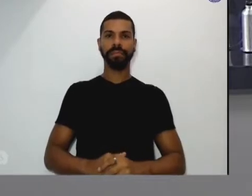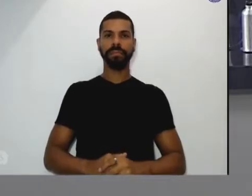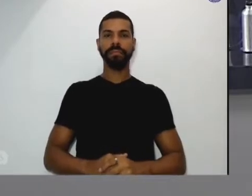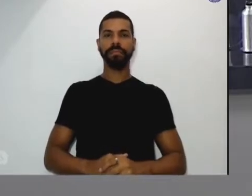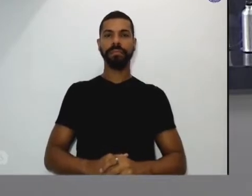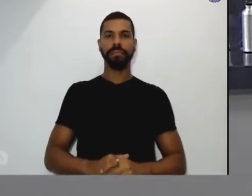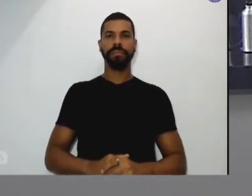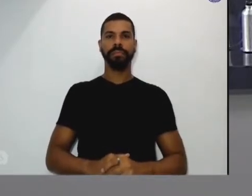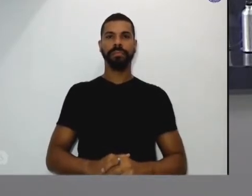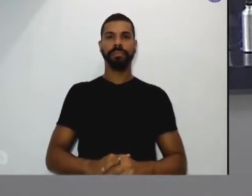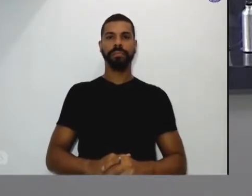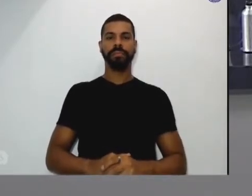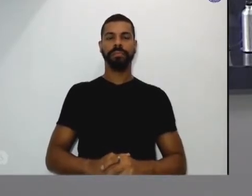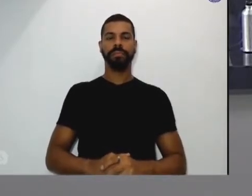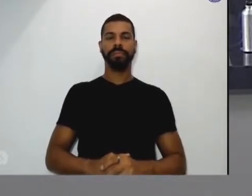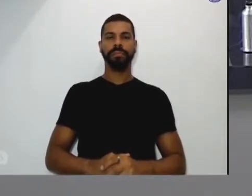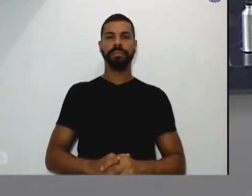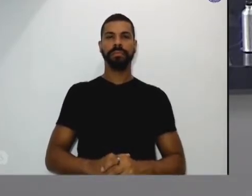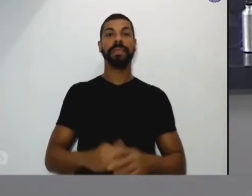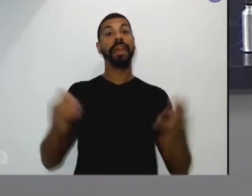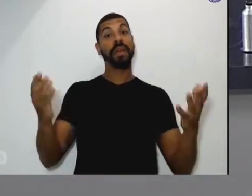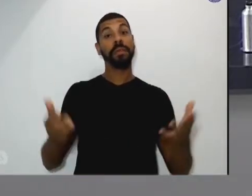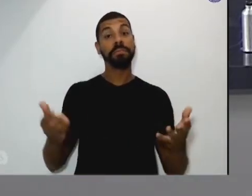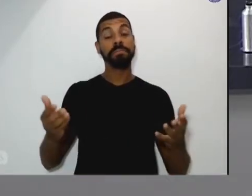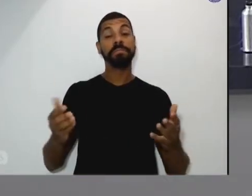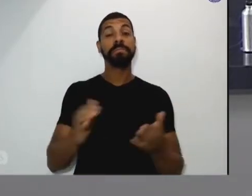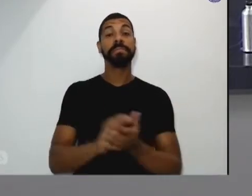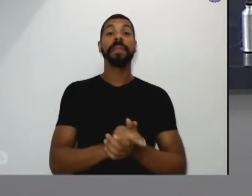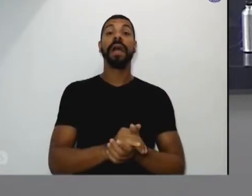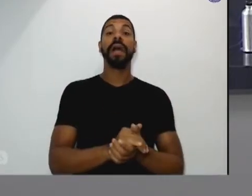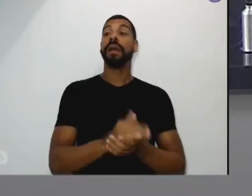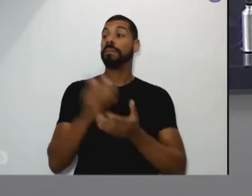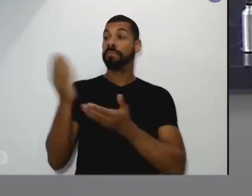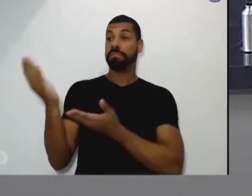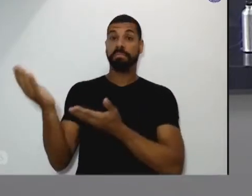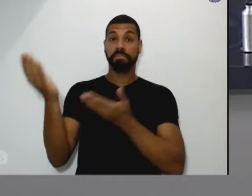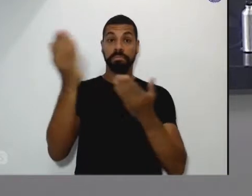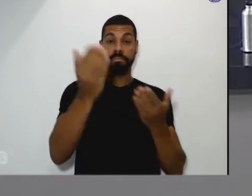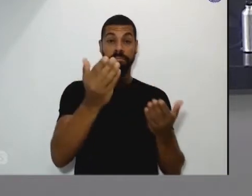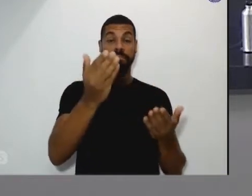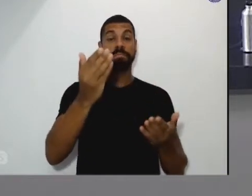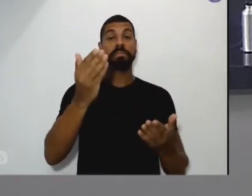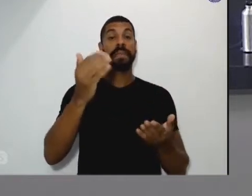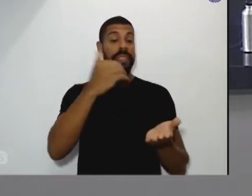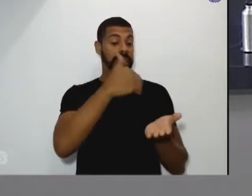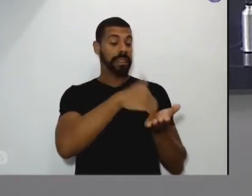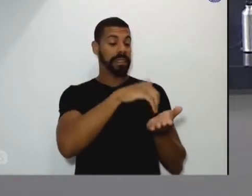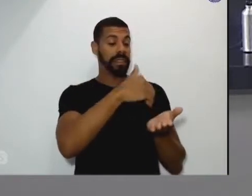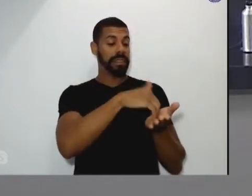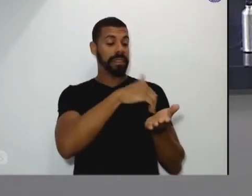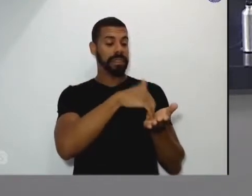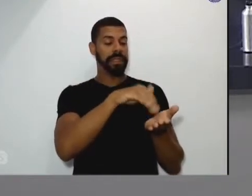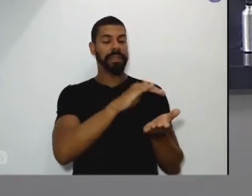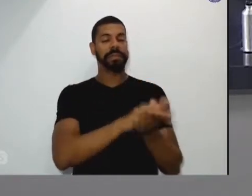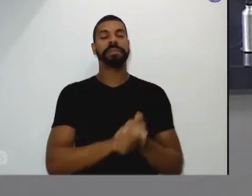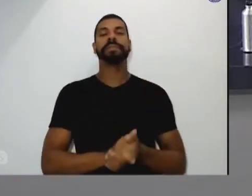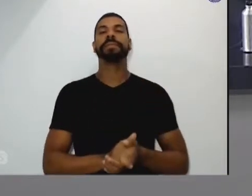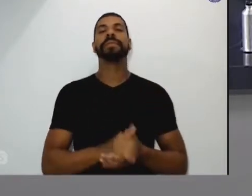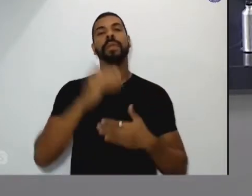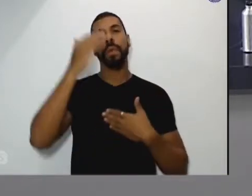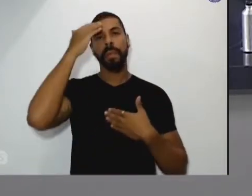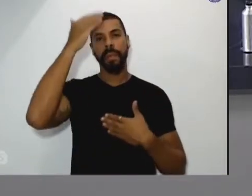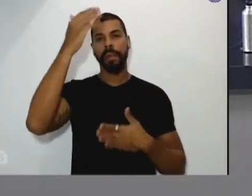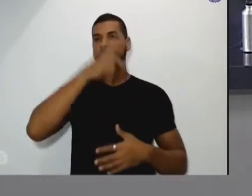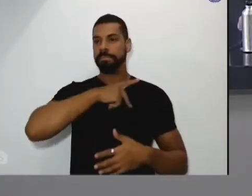passo a palavra a nossa secretária que conduz o trabalho do Aravante obrigado senhor presidente quero